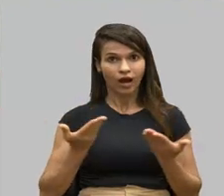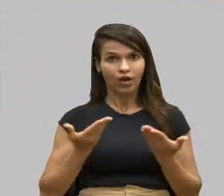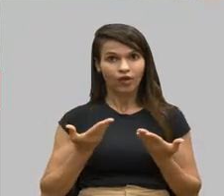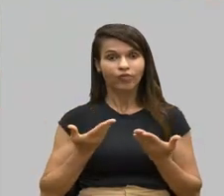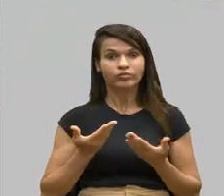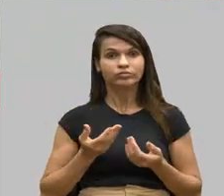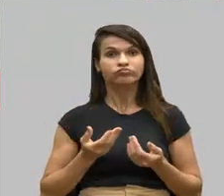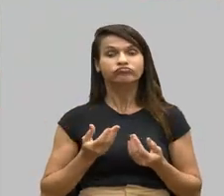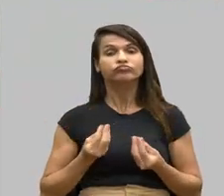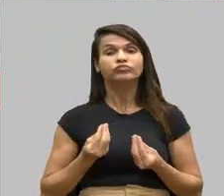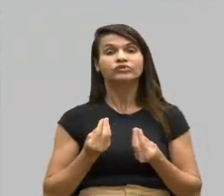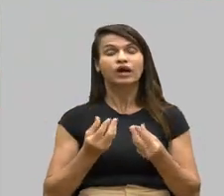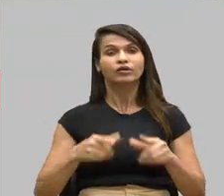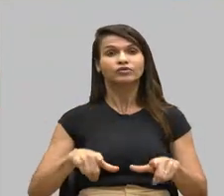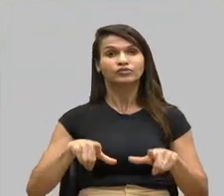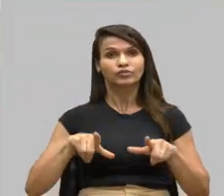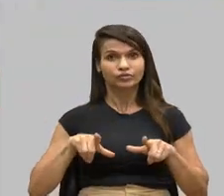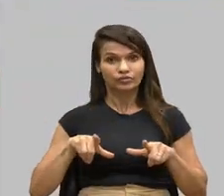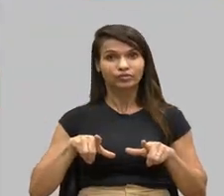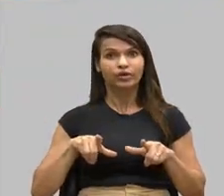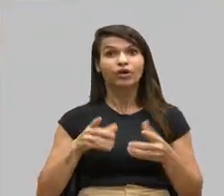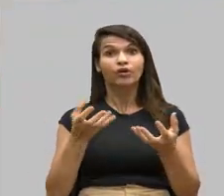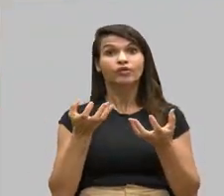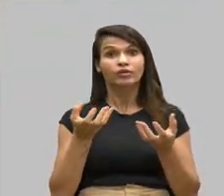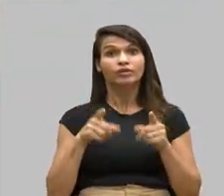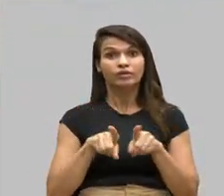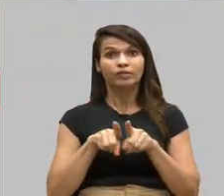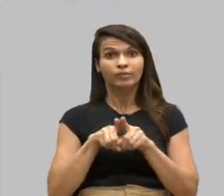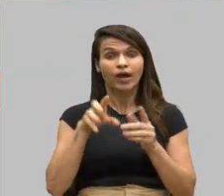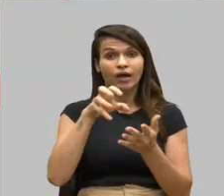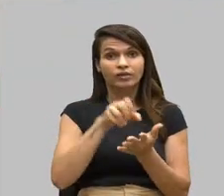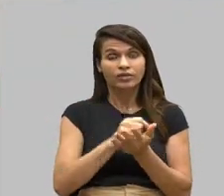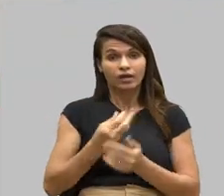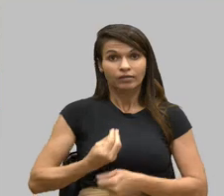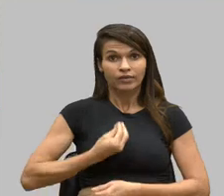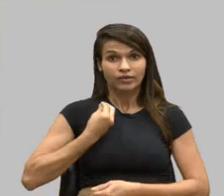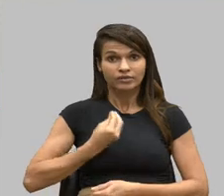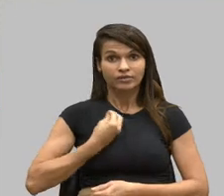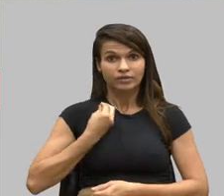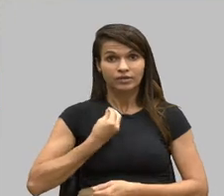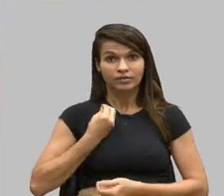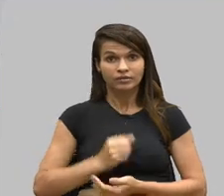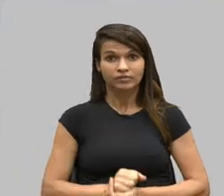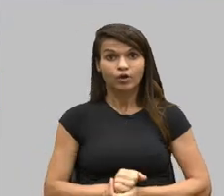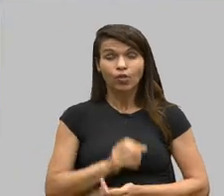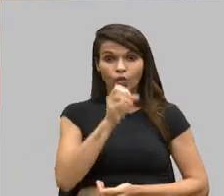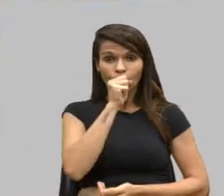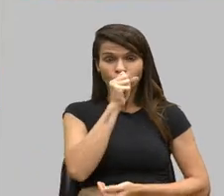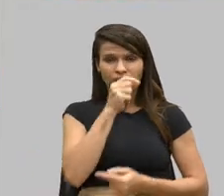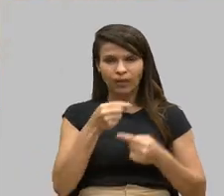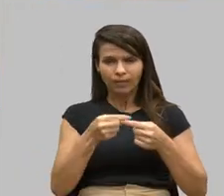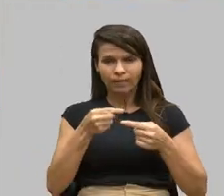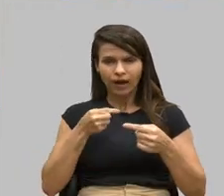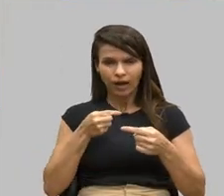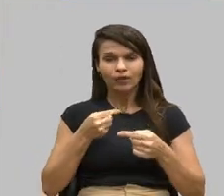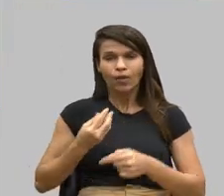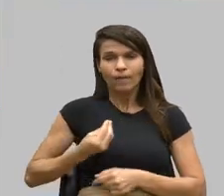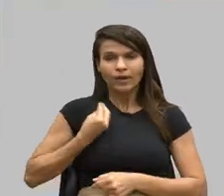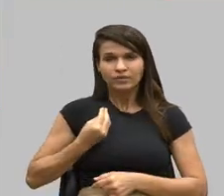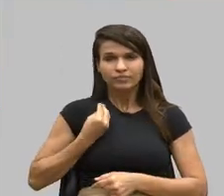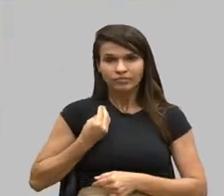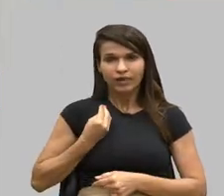congratulações. Eu queria aqui também registrar a presença. No sábado passado, eu estive em Nova Serrana,